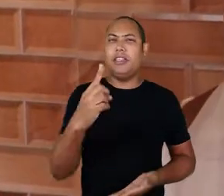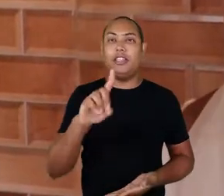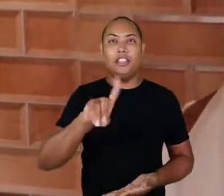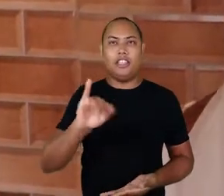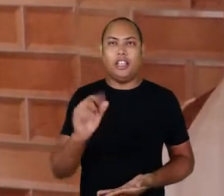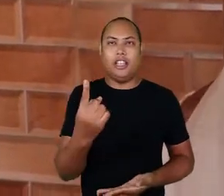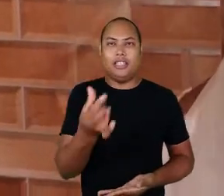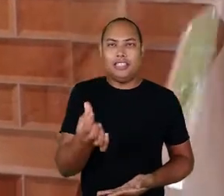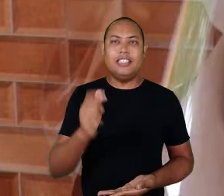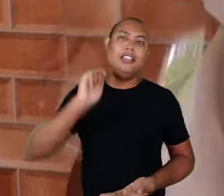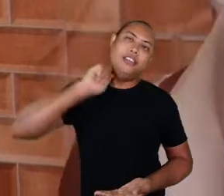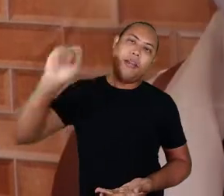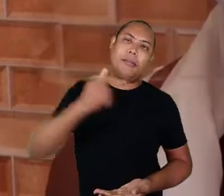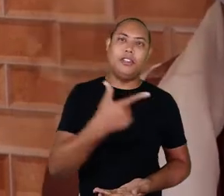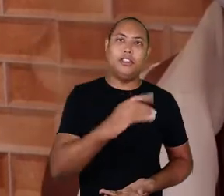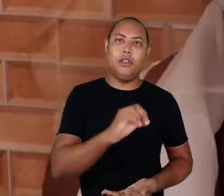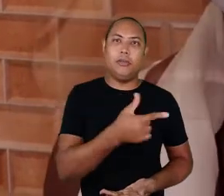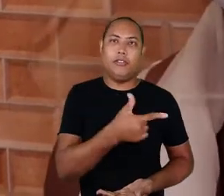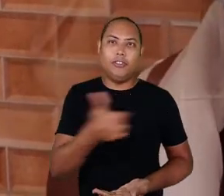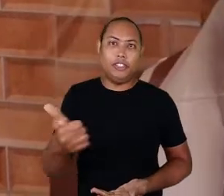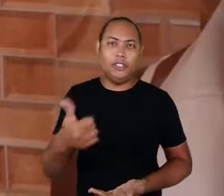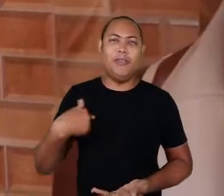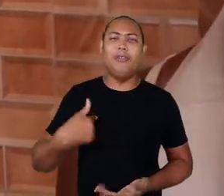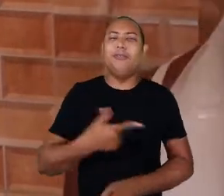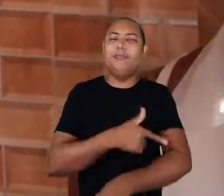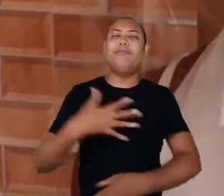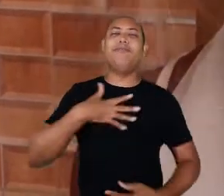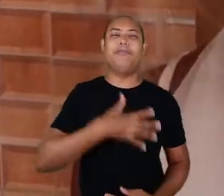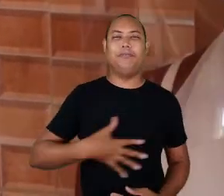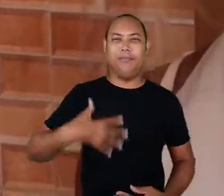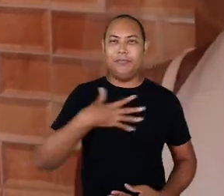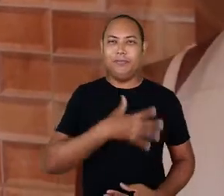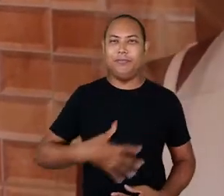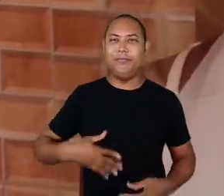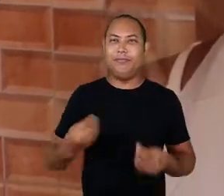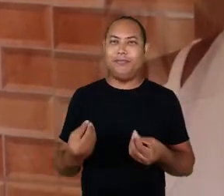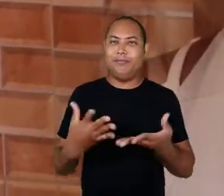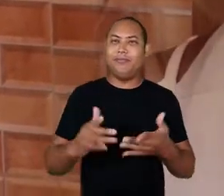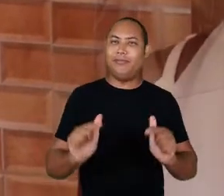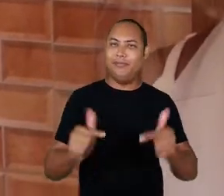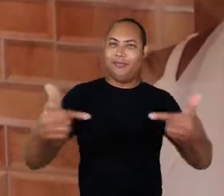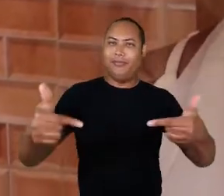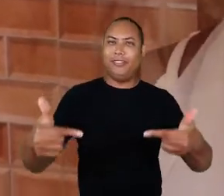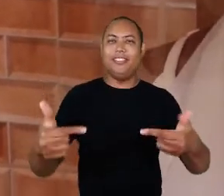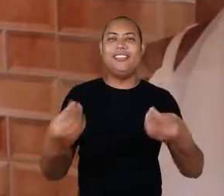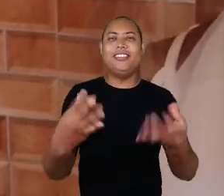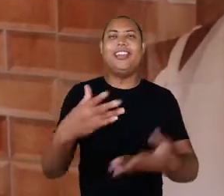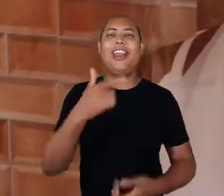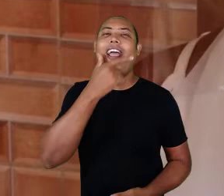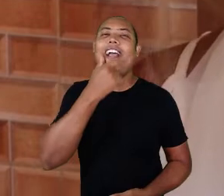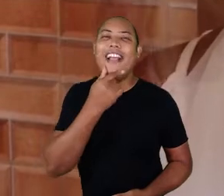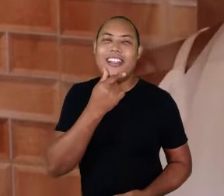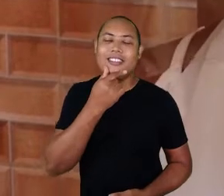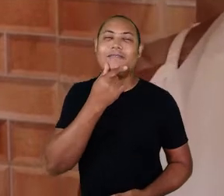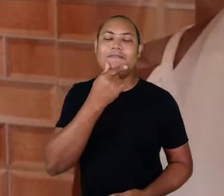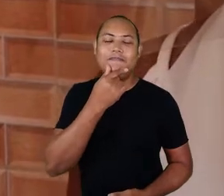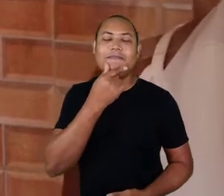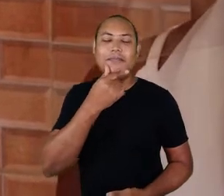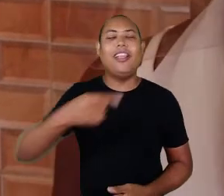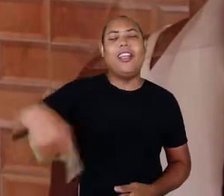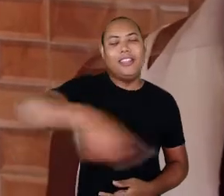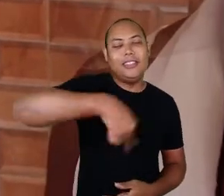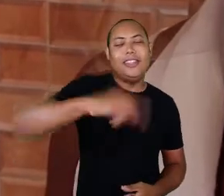de 16 de abril de 2021, a gente tem a honra de entregar esse título à doutora Cadu,